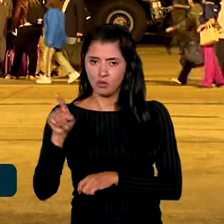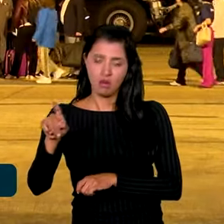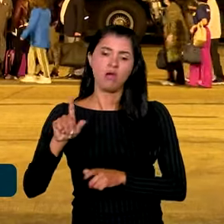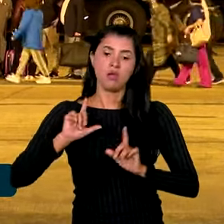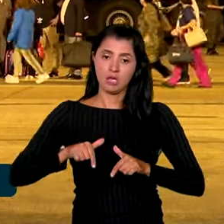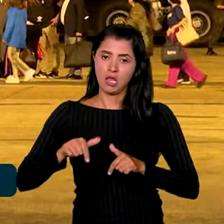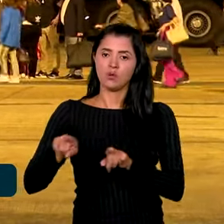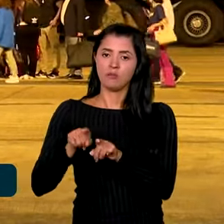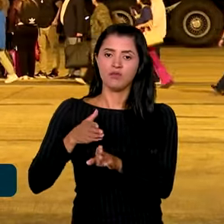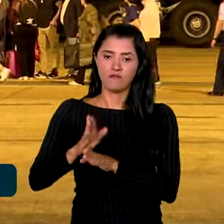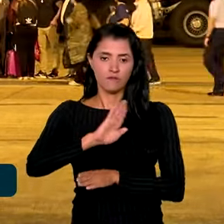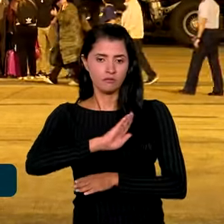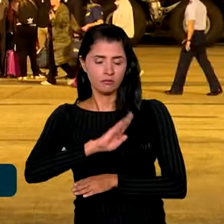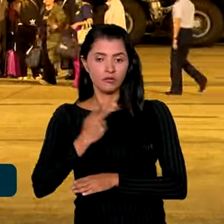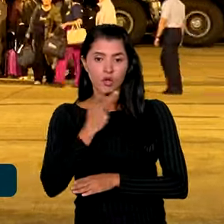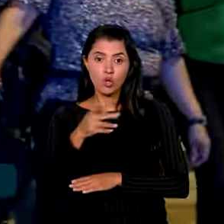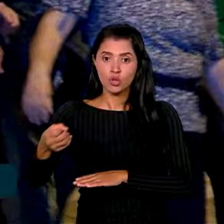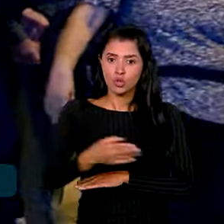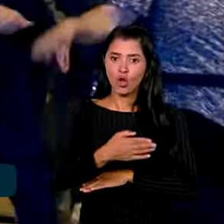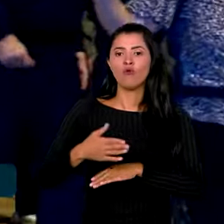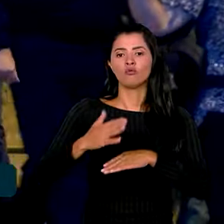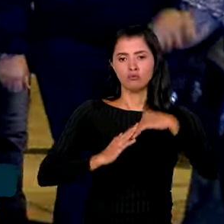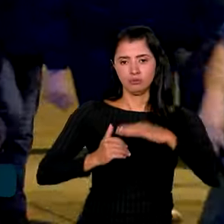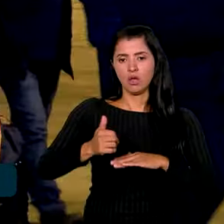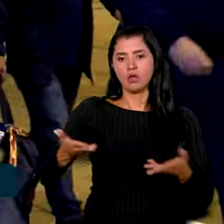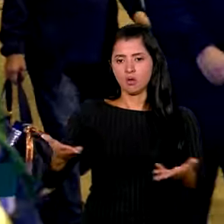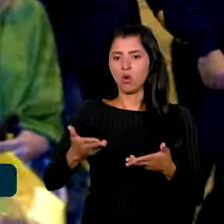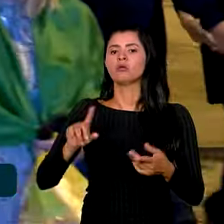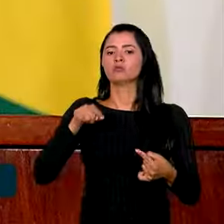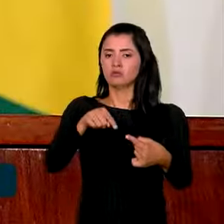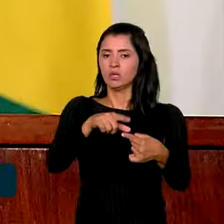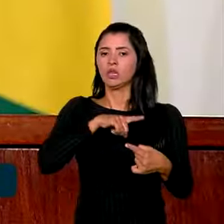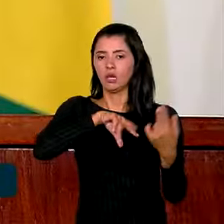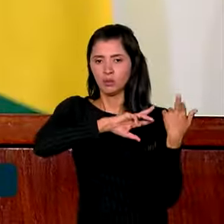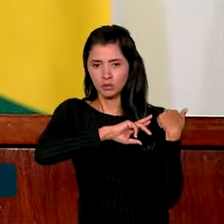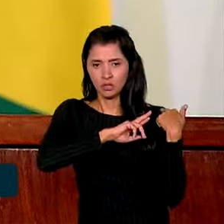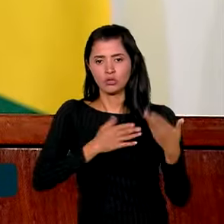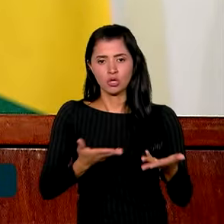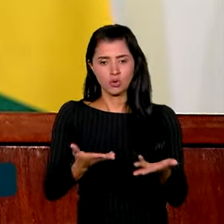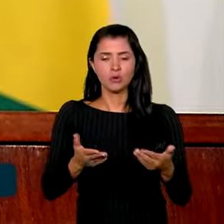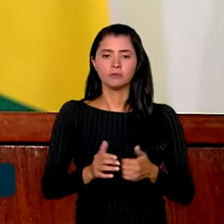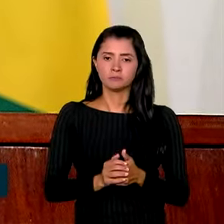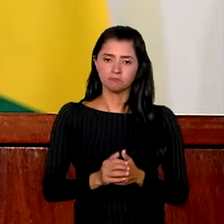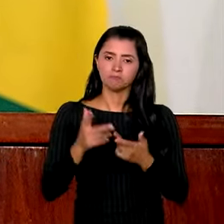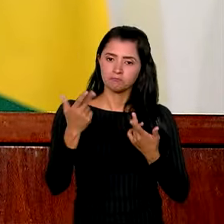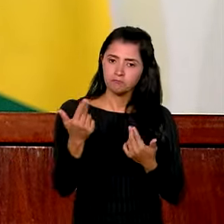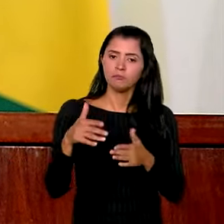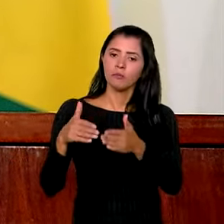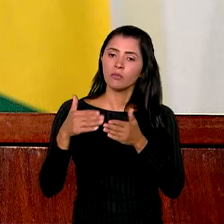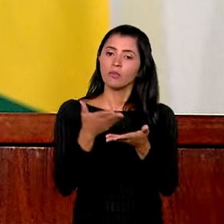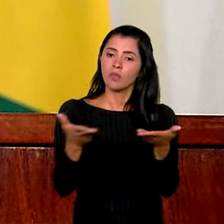faixa de Gaza e afirmou que os novos profissionais terão uma grande missão pela frente. É nesse espírito que peço aos